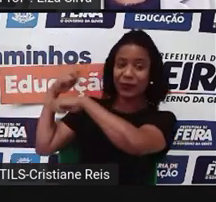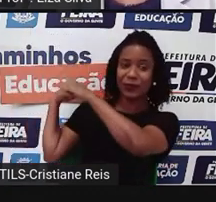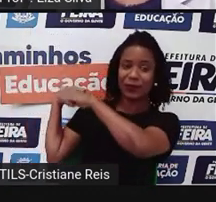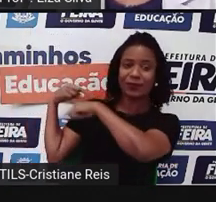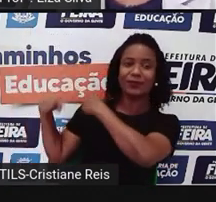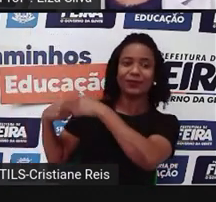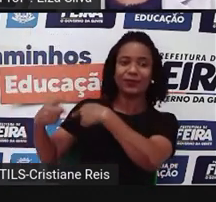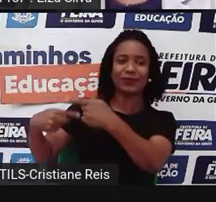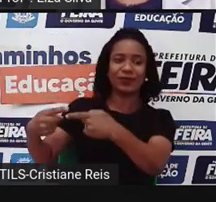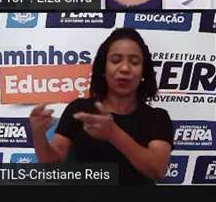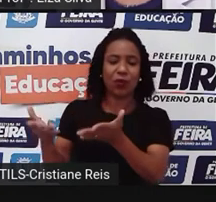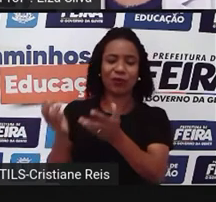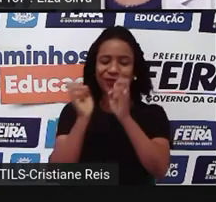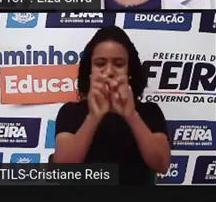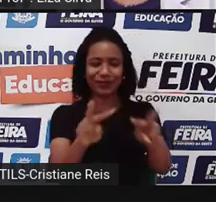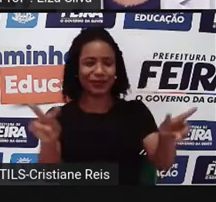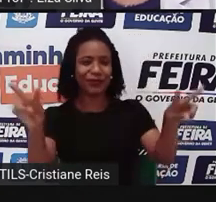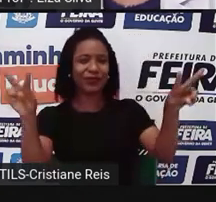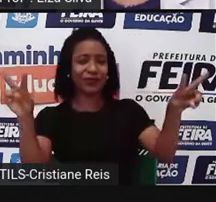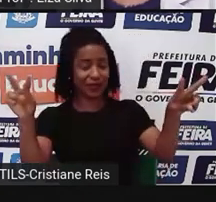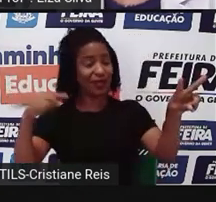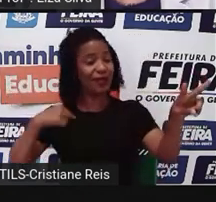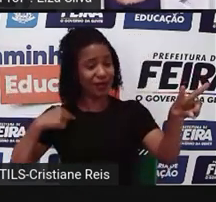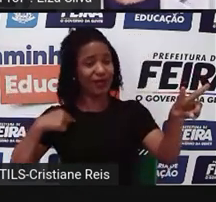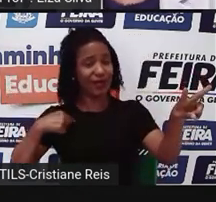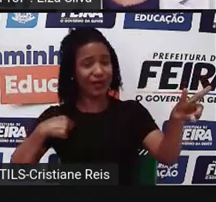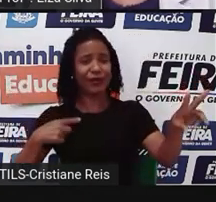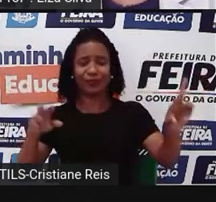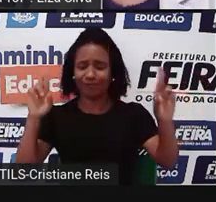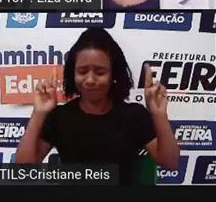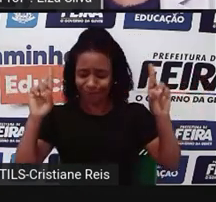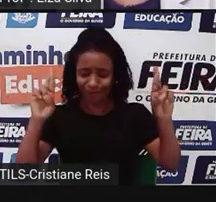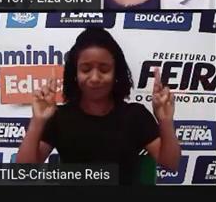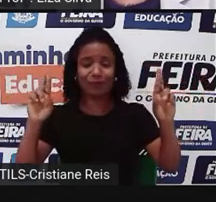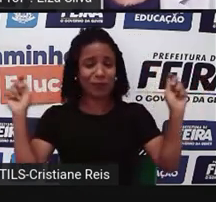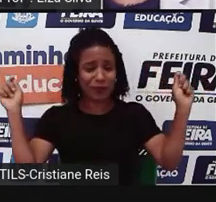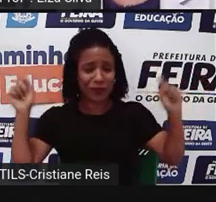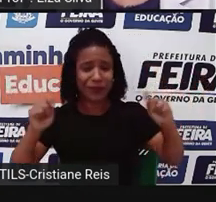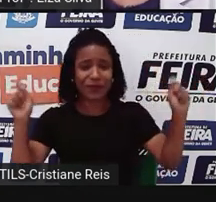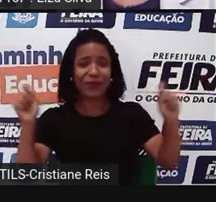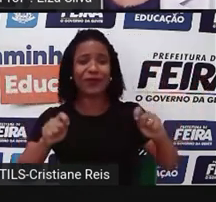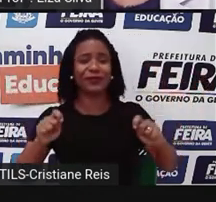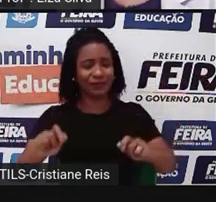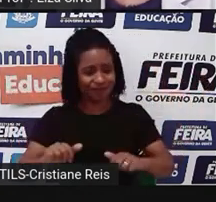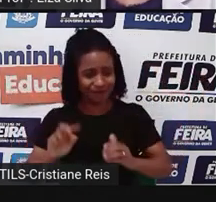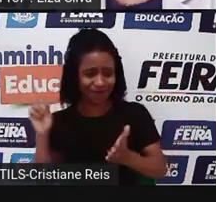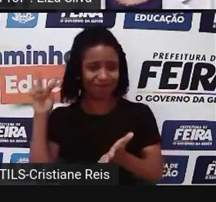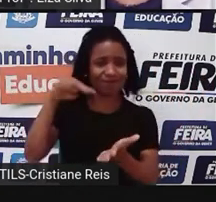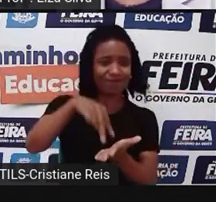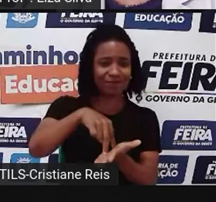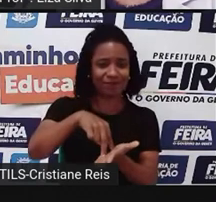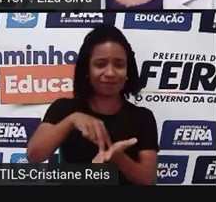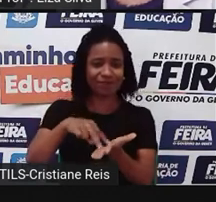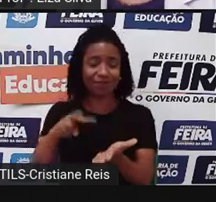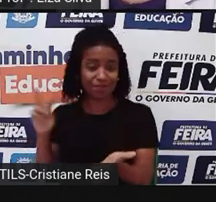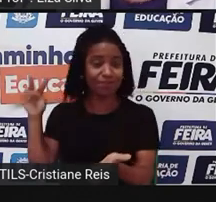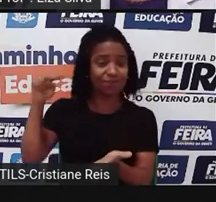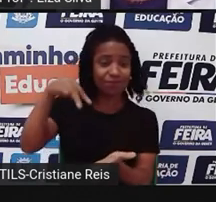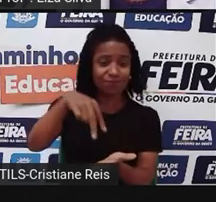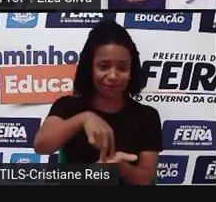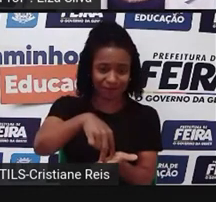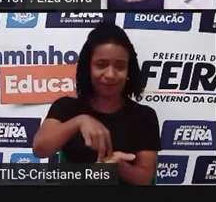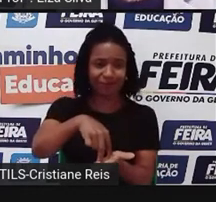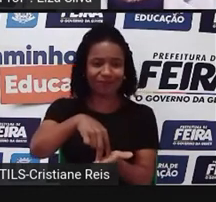Eu sou o sonho e a esperança do escravo. Eu me levanto. Eu me levanto. Eu me levanto.